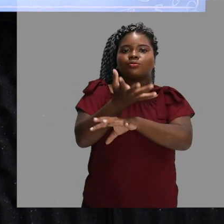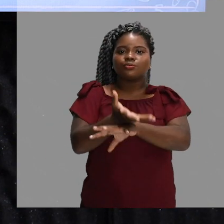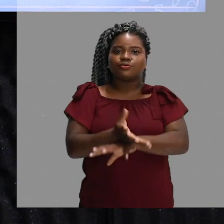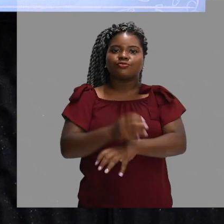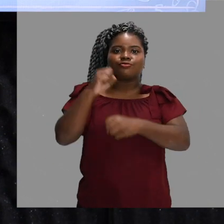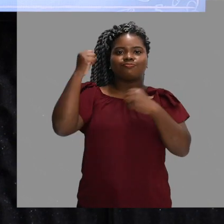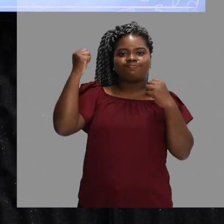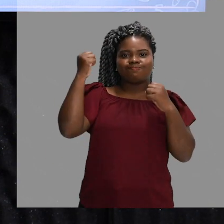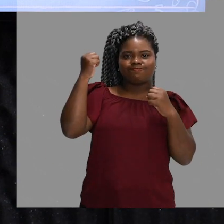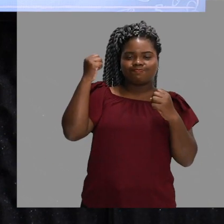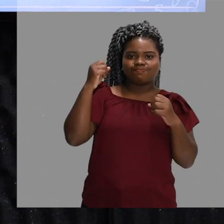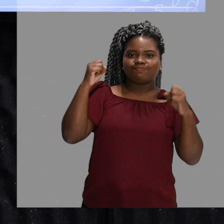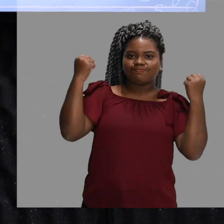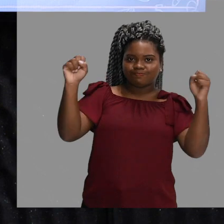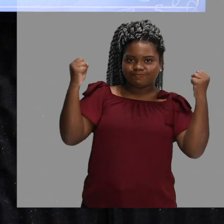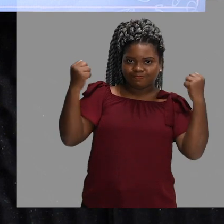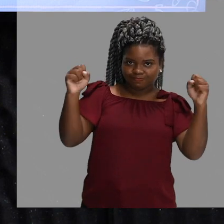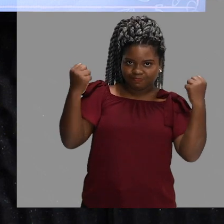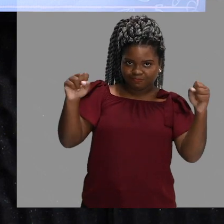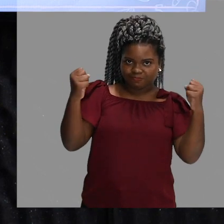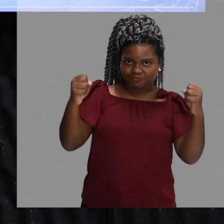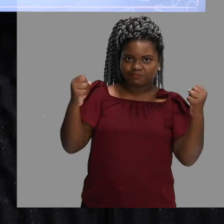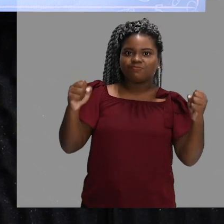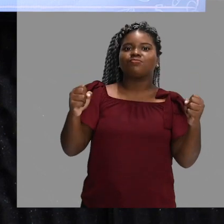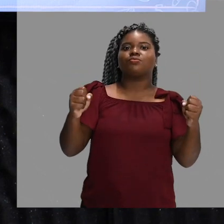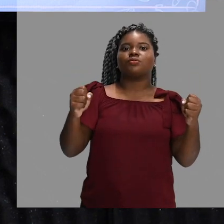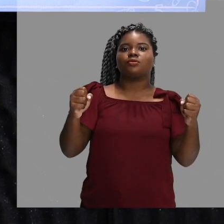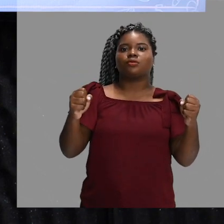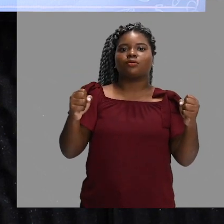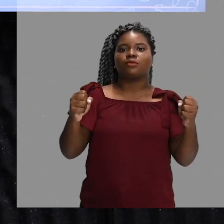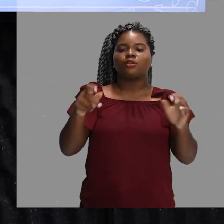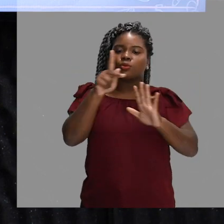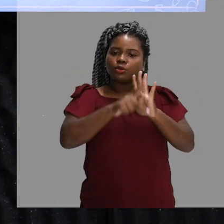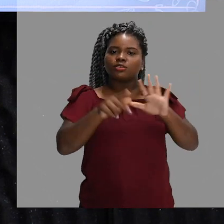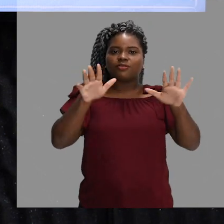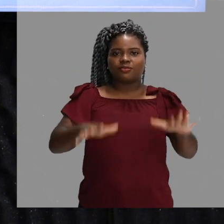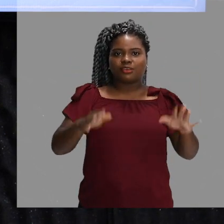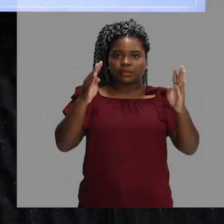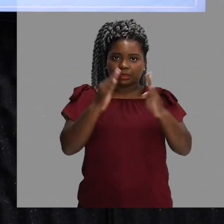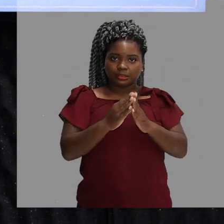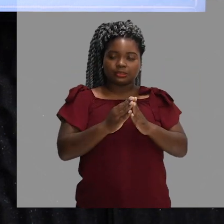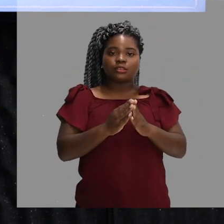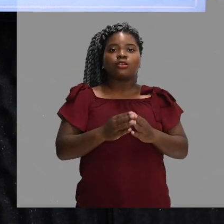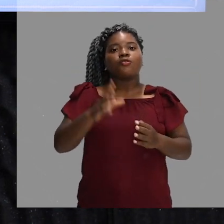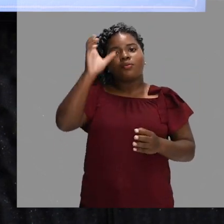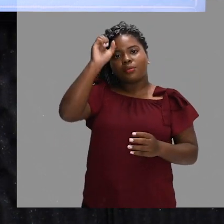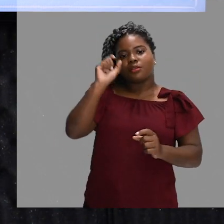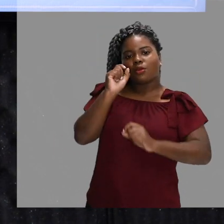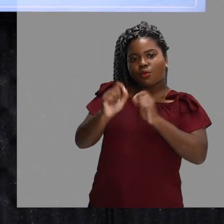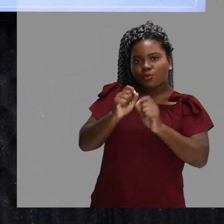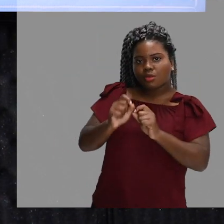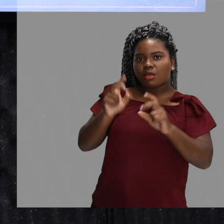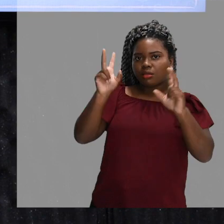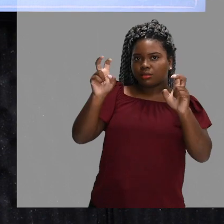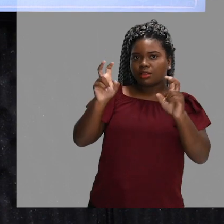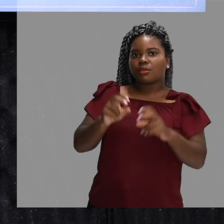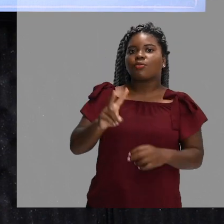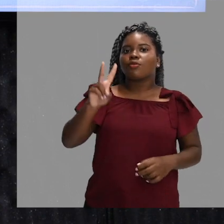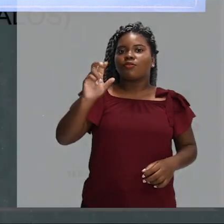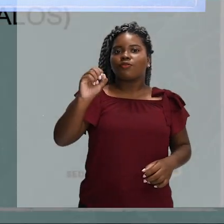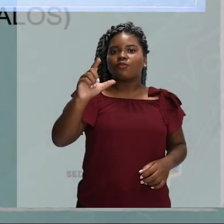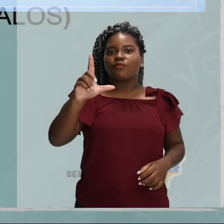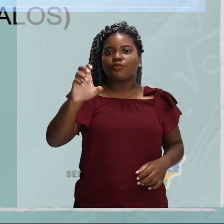Fiquem em Casa Aprendendo, nós iremos aprender aqui um pouquinho sobre o vôleibol. Para isso, eu organizei a nossa aula da seguinte forma.